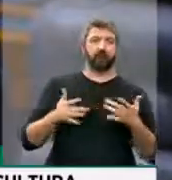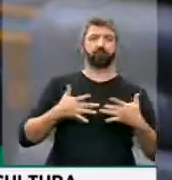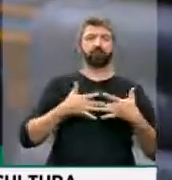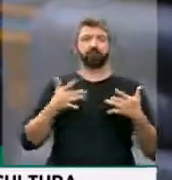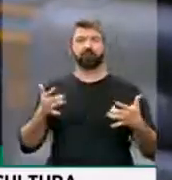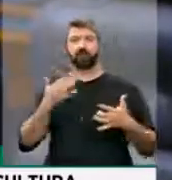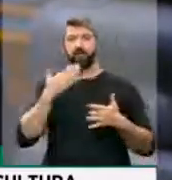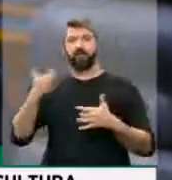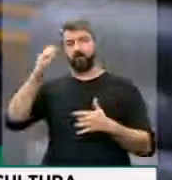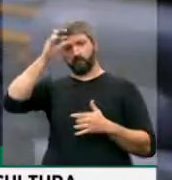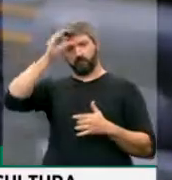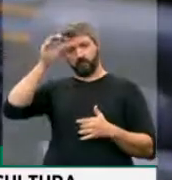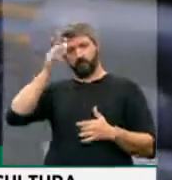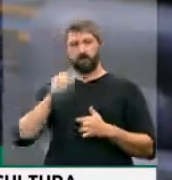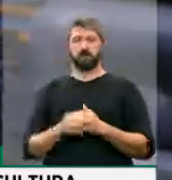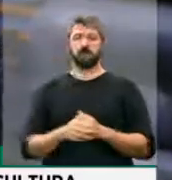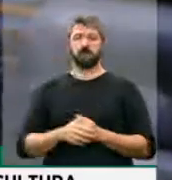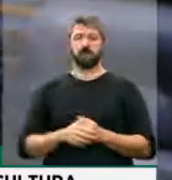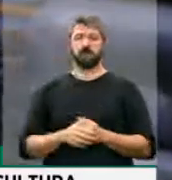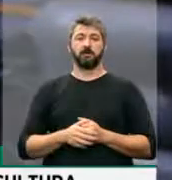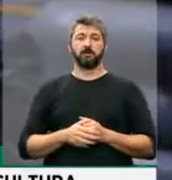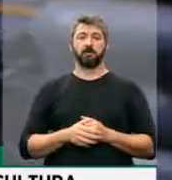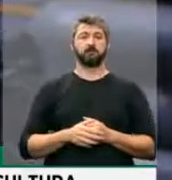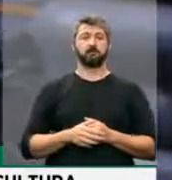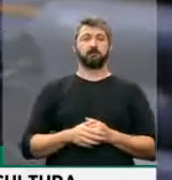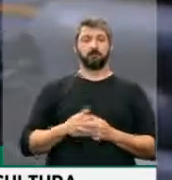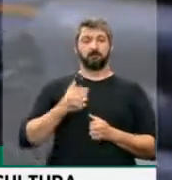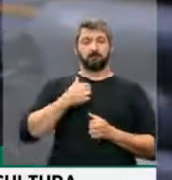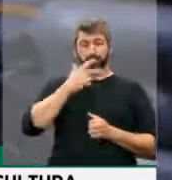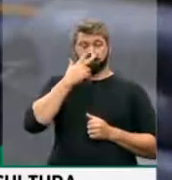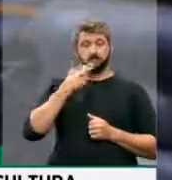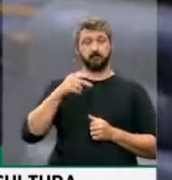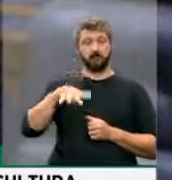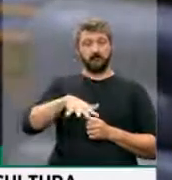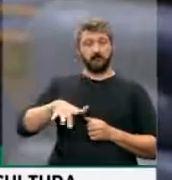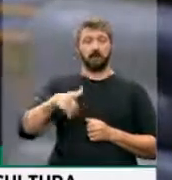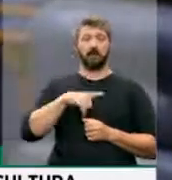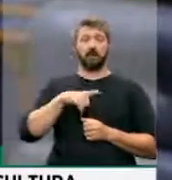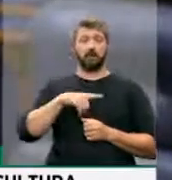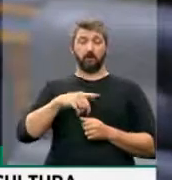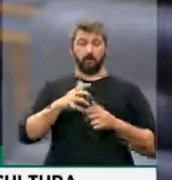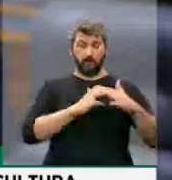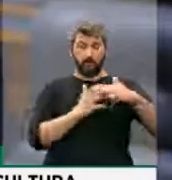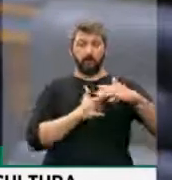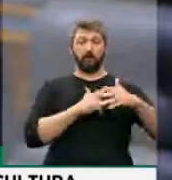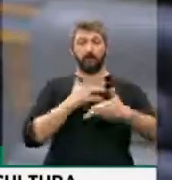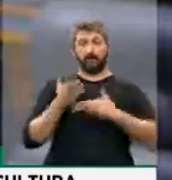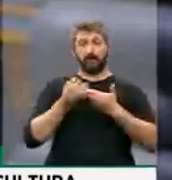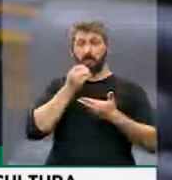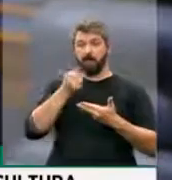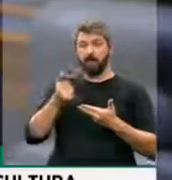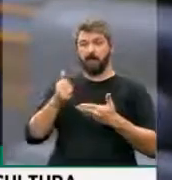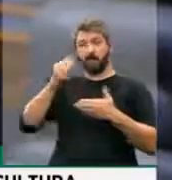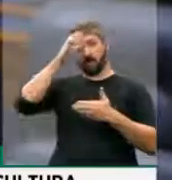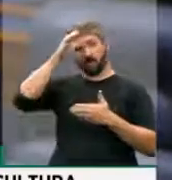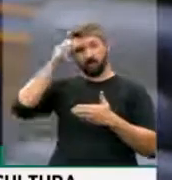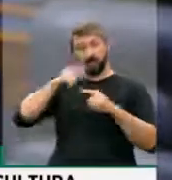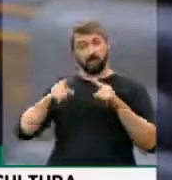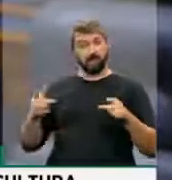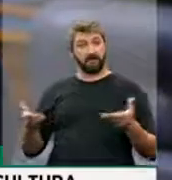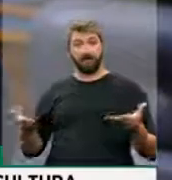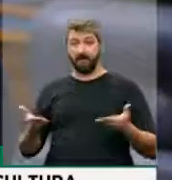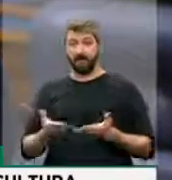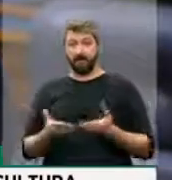de atendimento ao cliente. Eu entendo que tanto o setor tem a preocupação de atender bem seus clientes, mas que nesse momento a gente precisa,